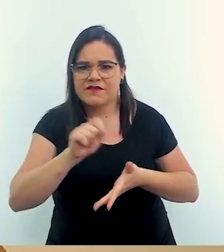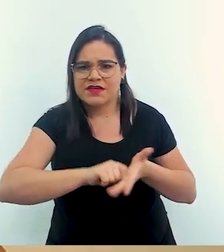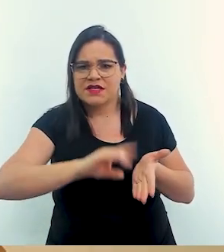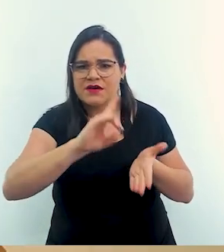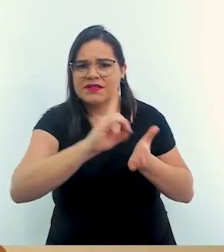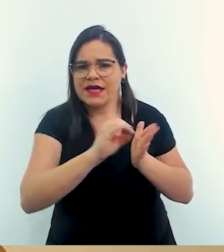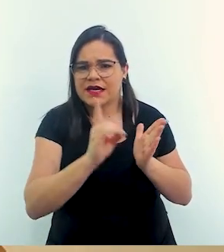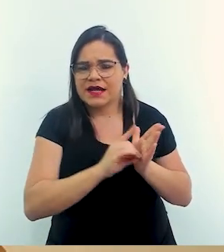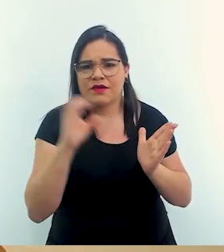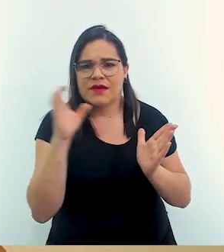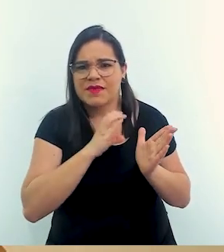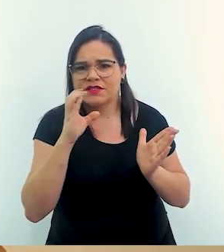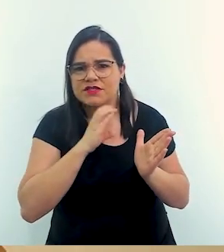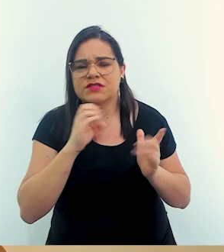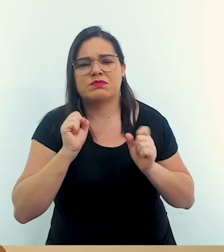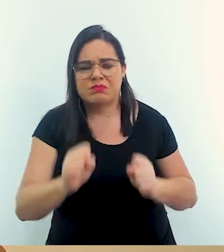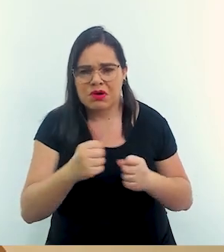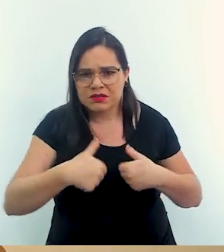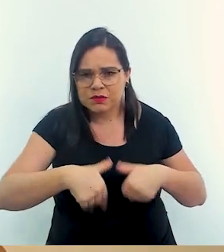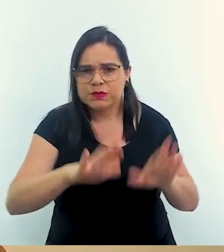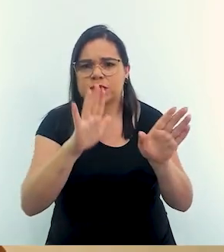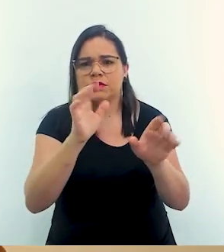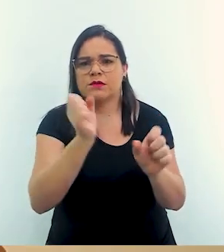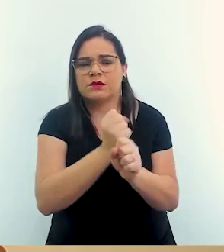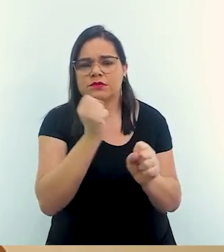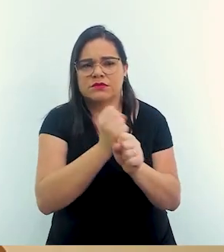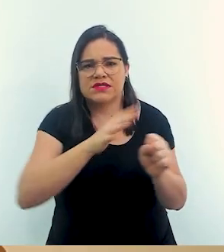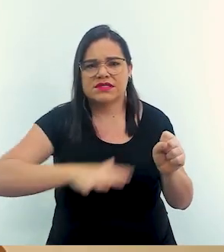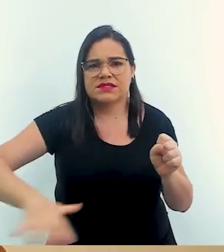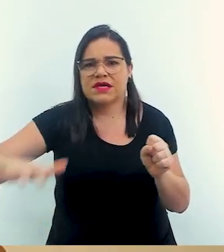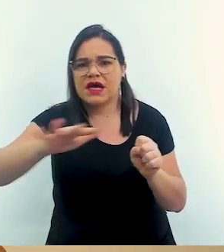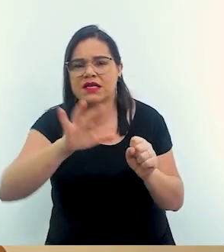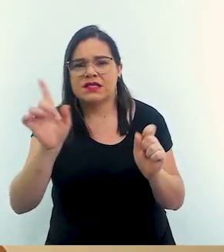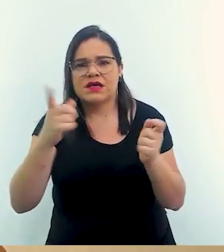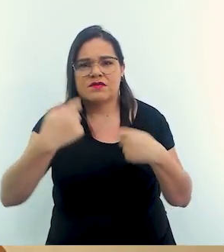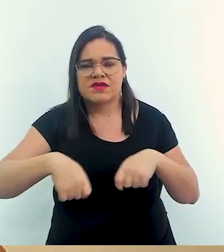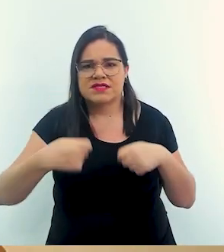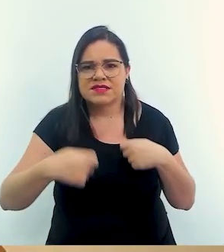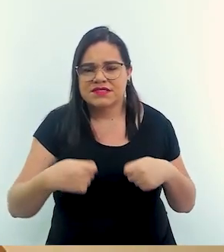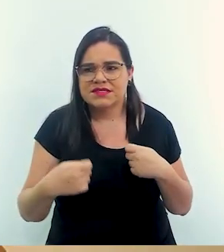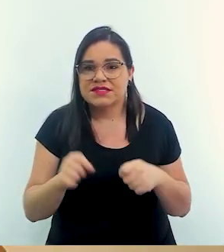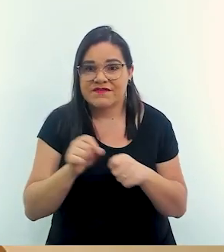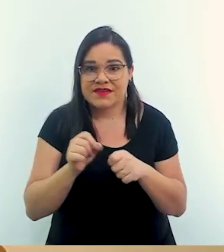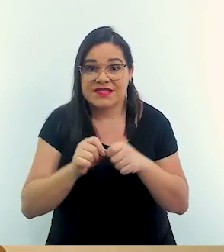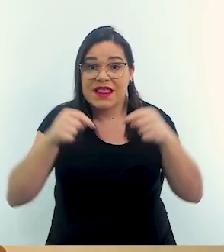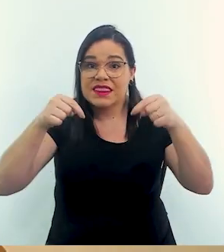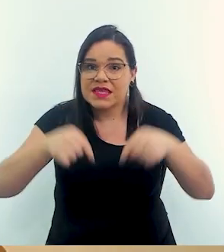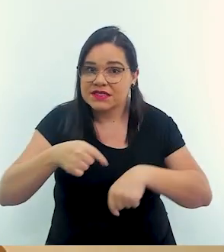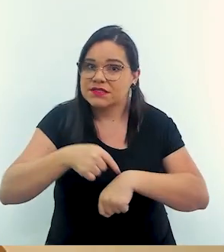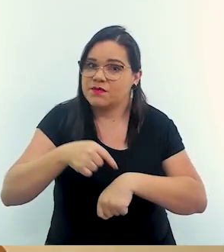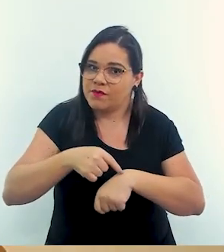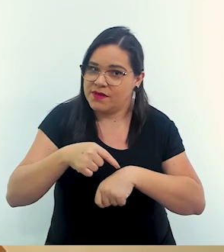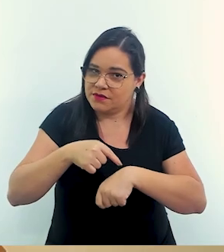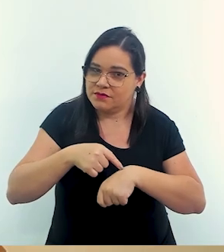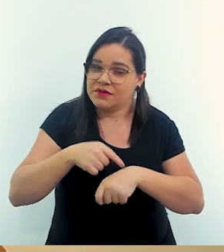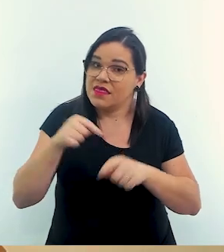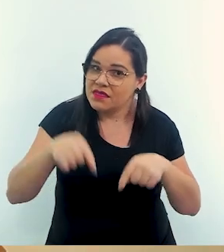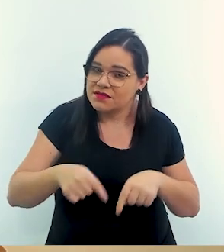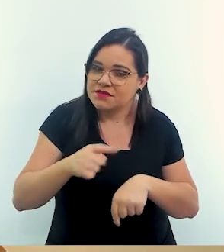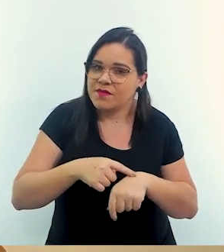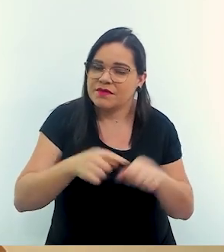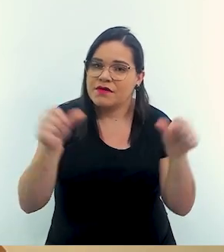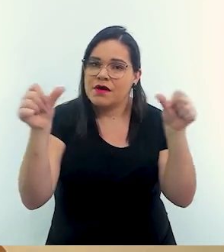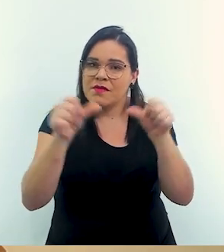fazendo um decreto emergencial que não precisa de alvará vamos construir nessa área eu não vou precisar de fazer nesse momento uma